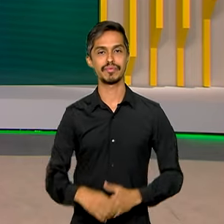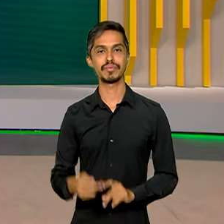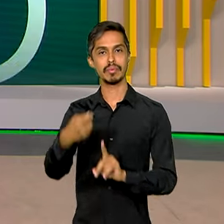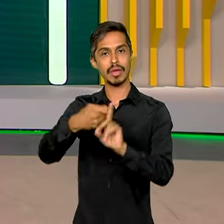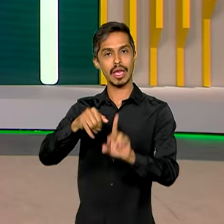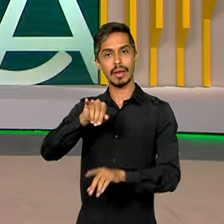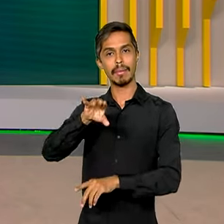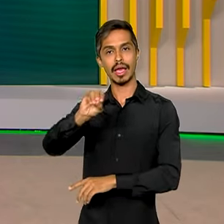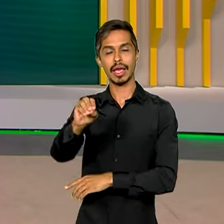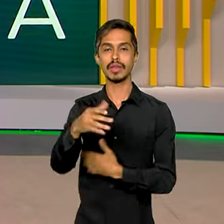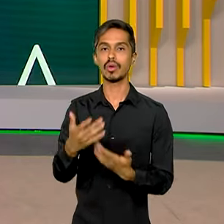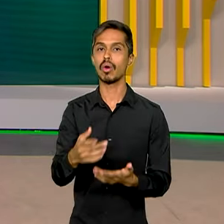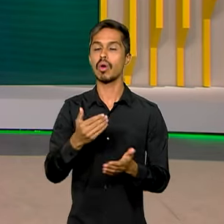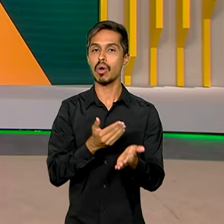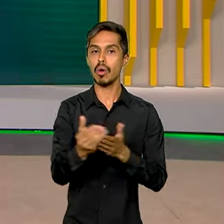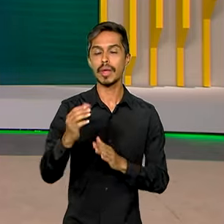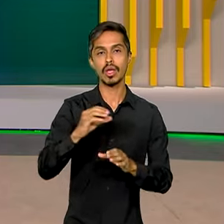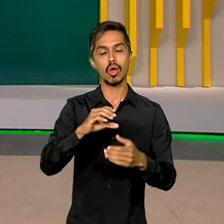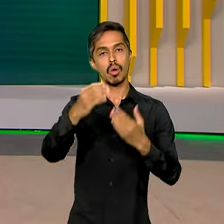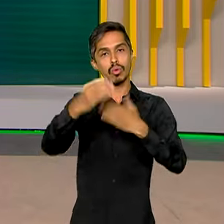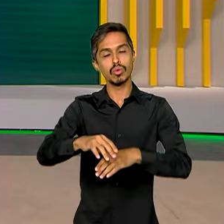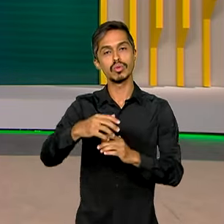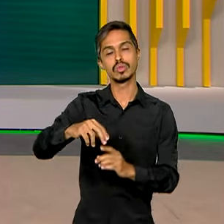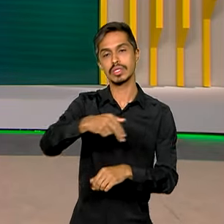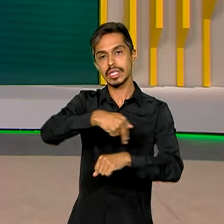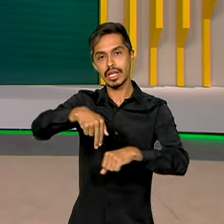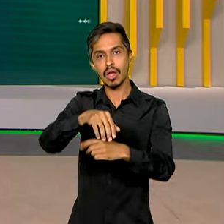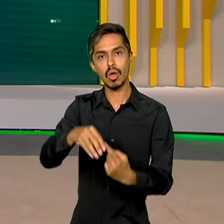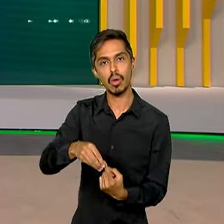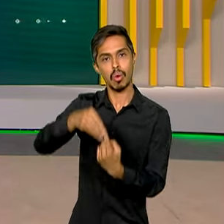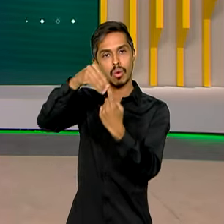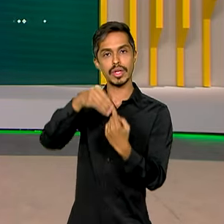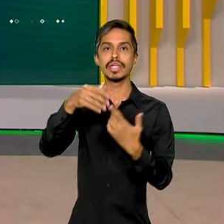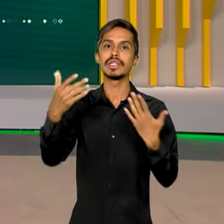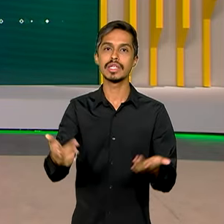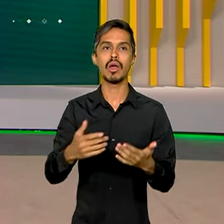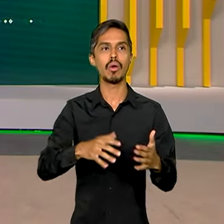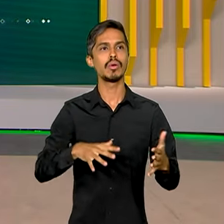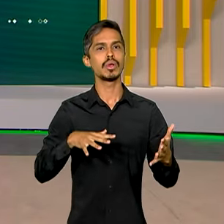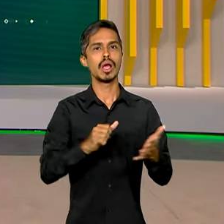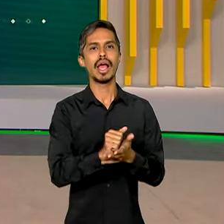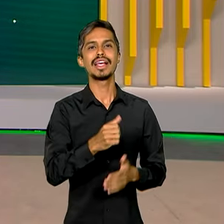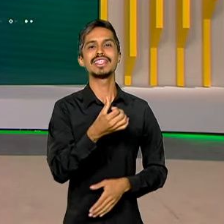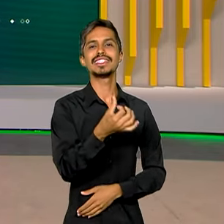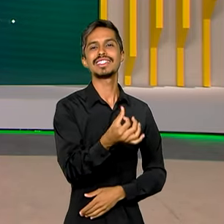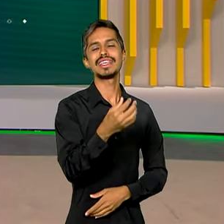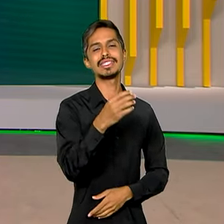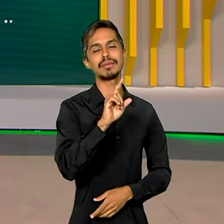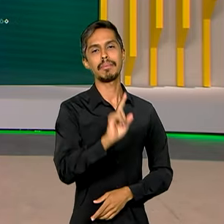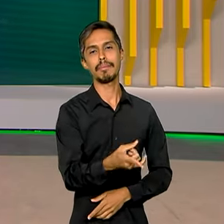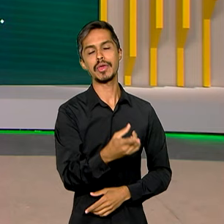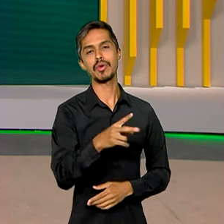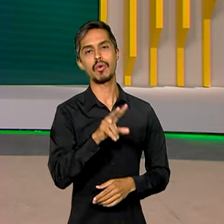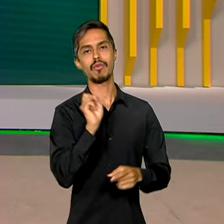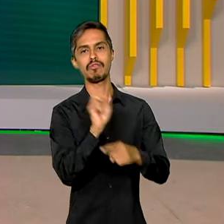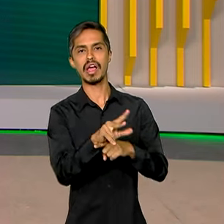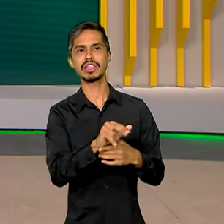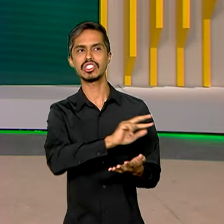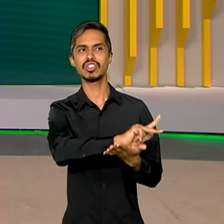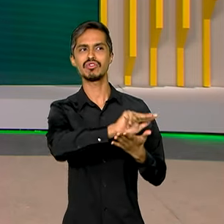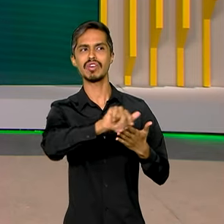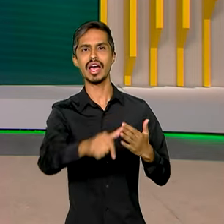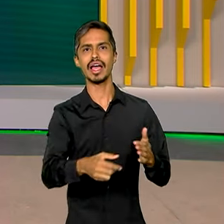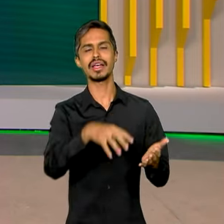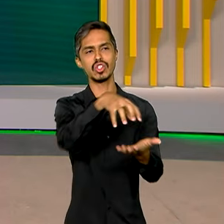realizado o Concurso Público Nacional Unificado, que vai preencher mais de 6 mil vagas de diferentes órgãos da